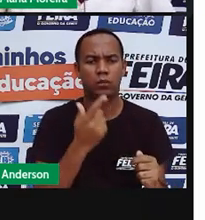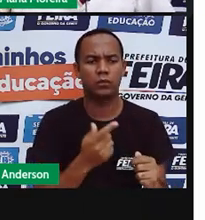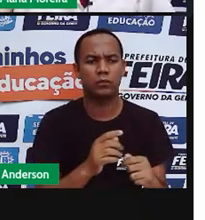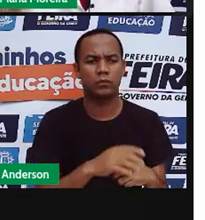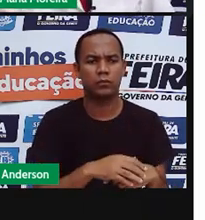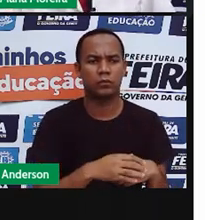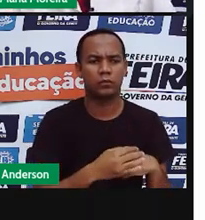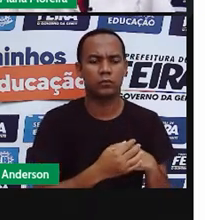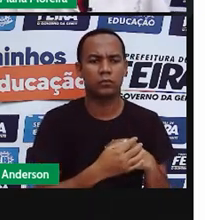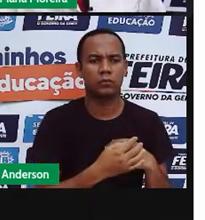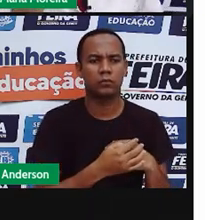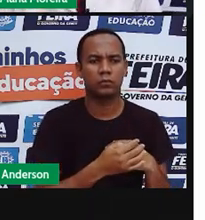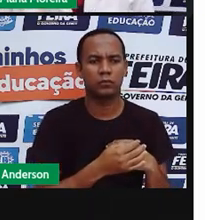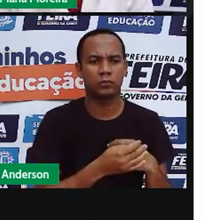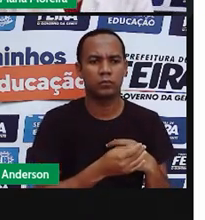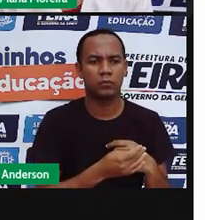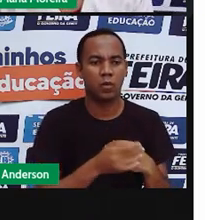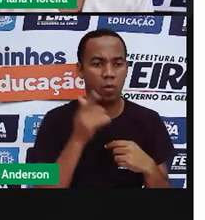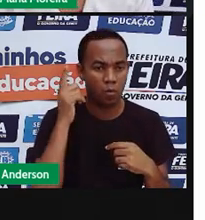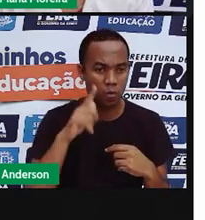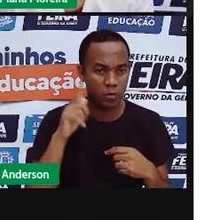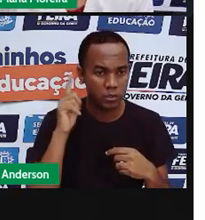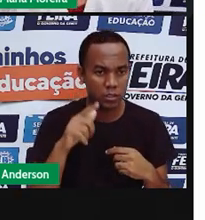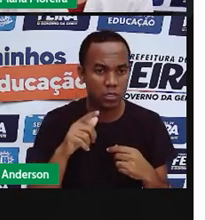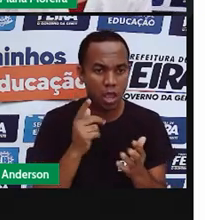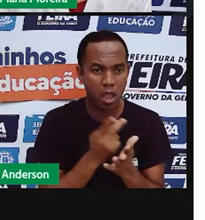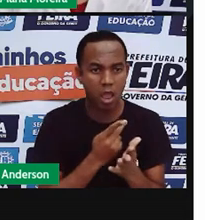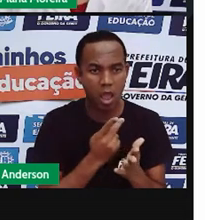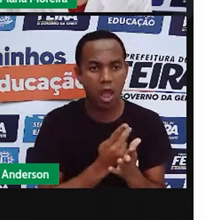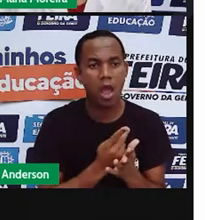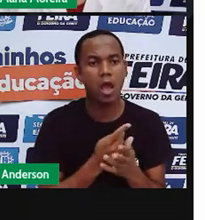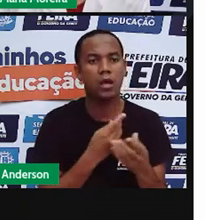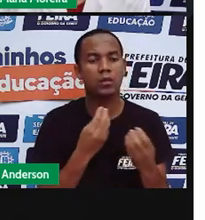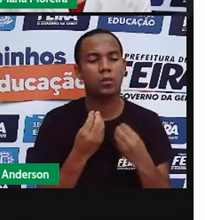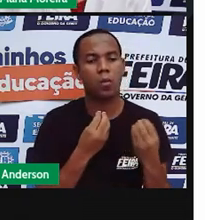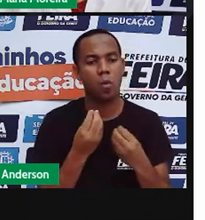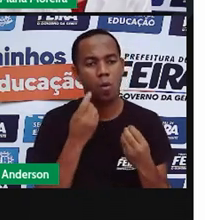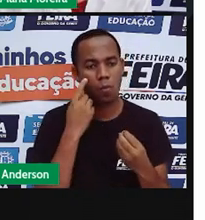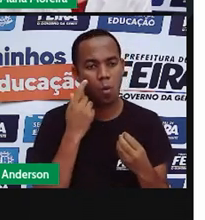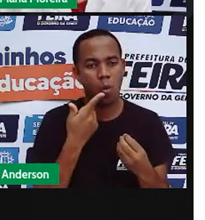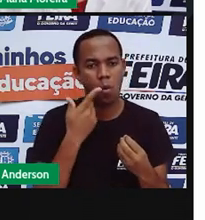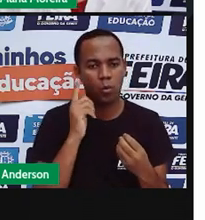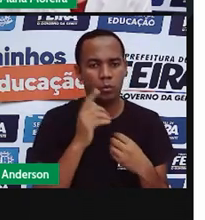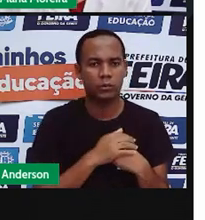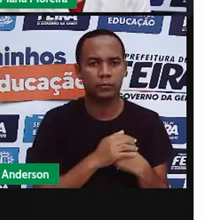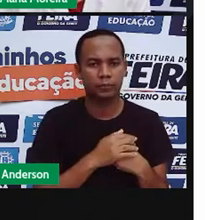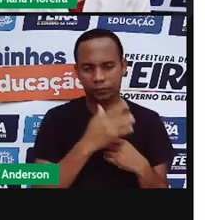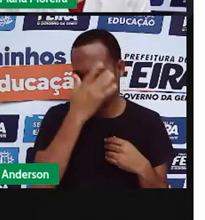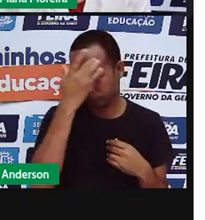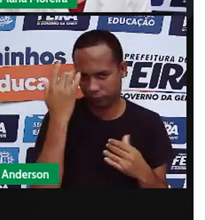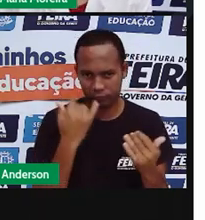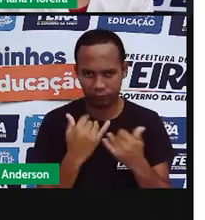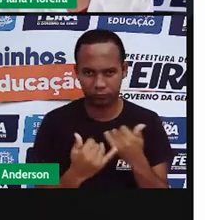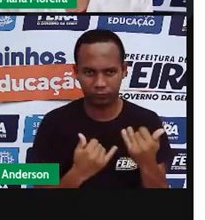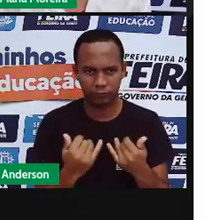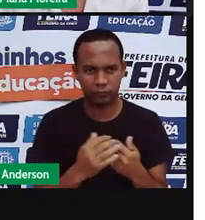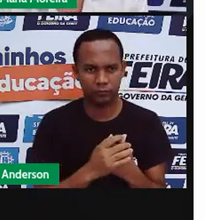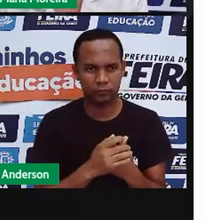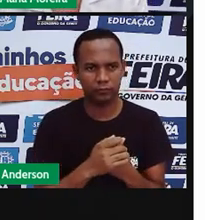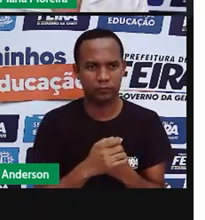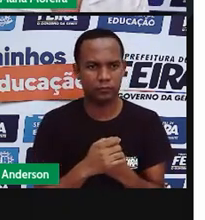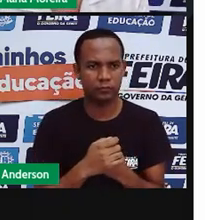novo, próximo número. Se você errar, você passa a vez, né, pra pessoa com quem tá brincando com você.